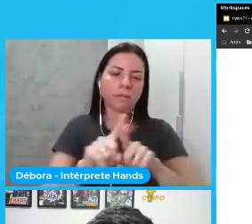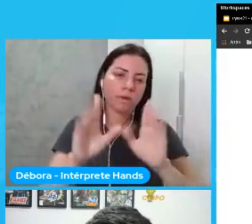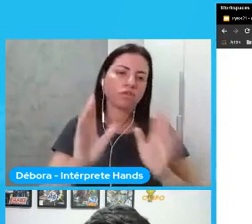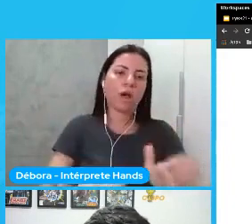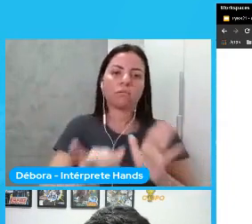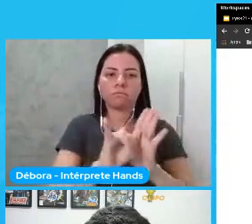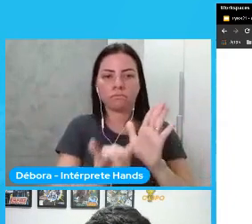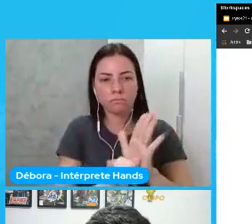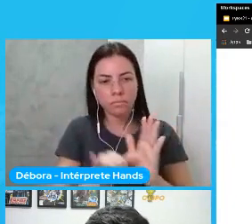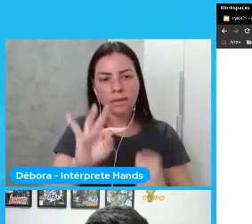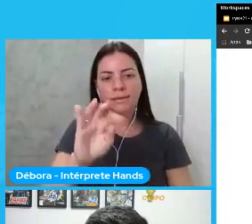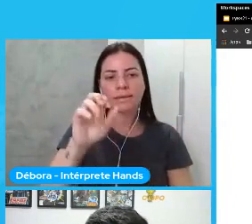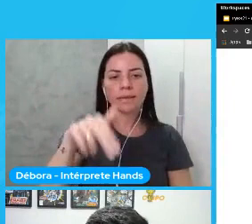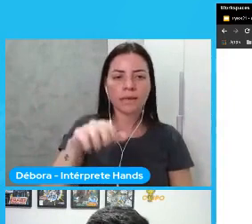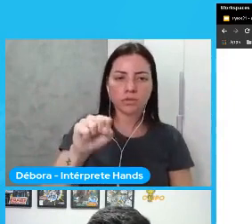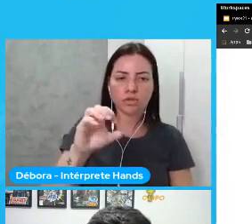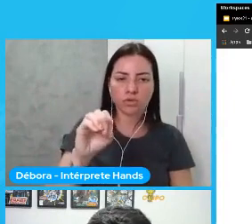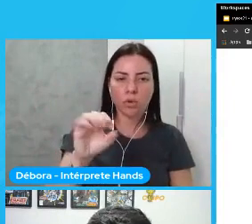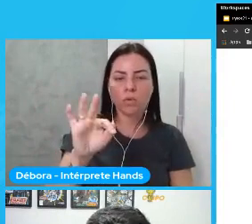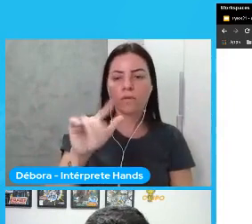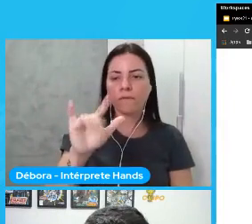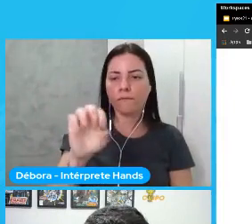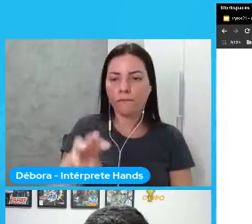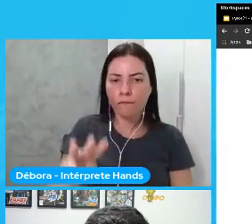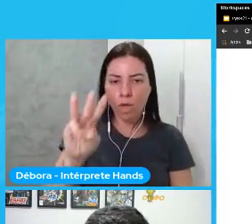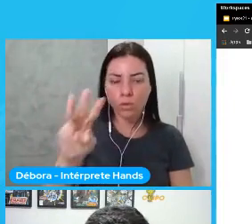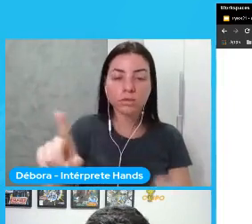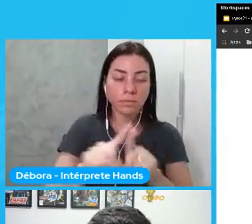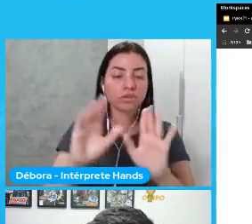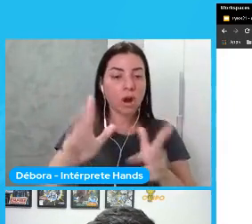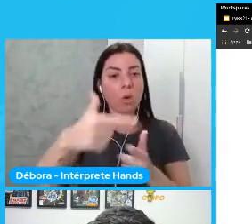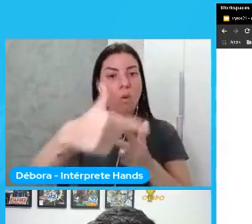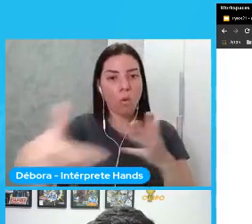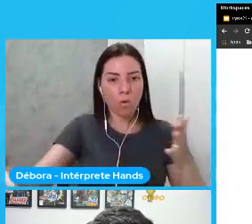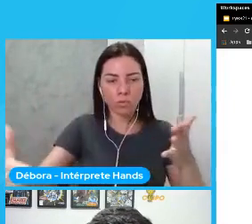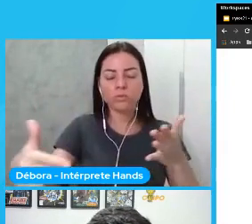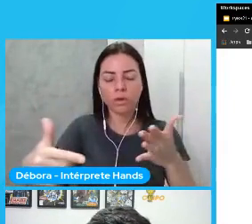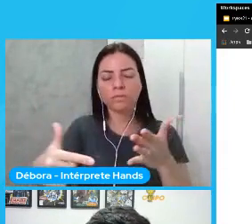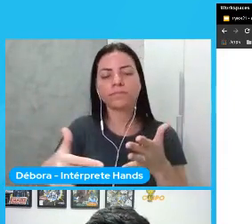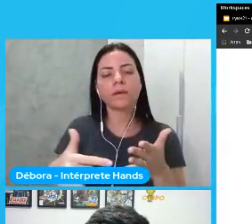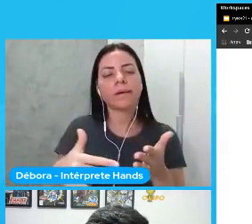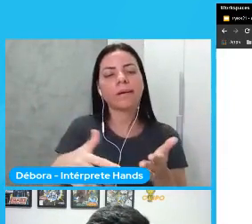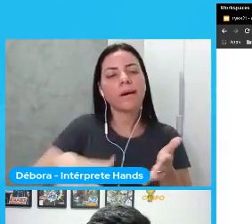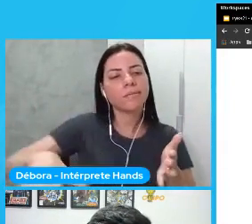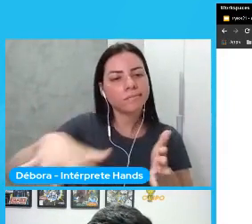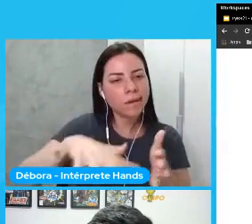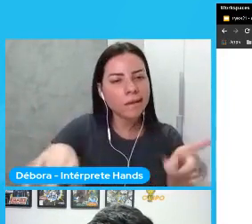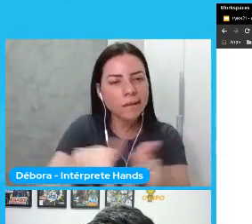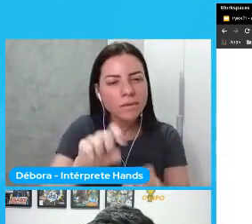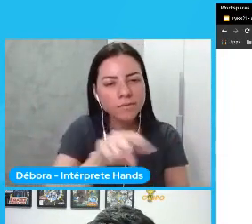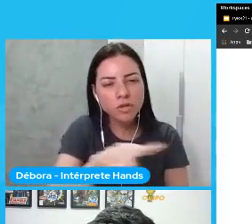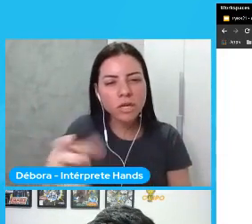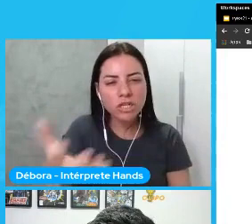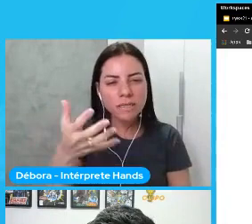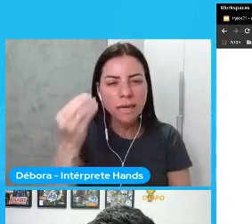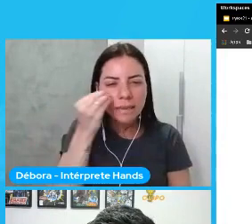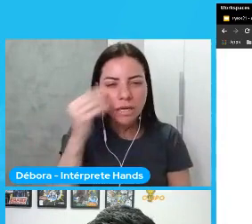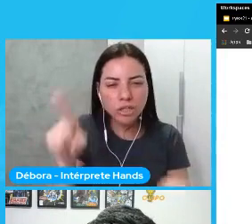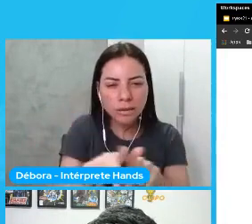utilizando outra rede deixei os modelos treinados aqui e aqui se vocês quiserem testar